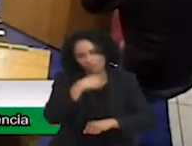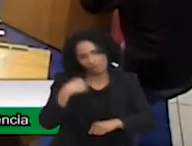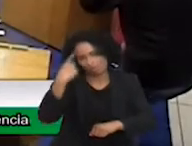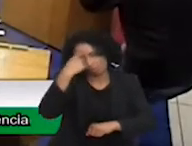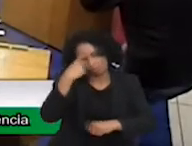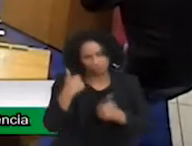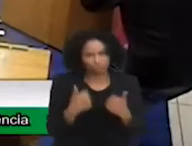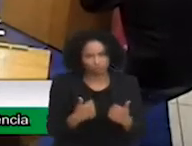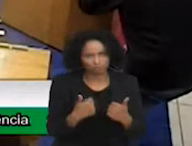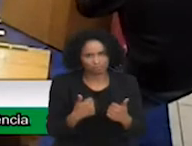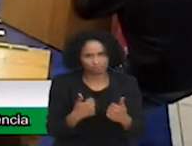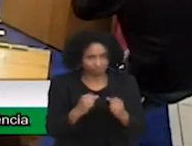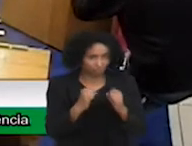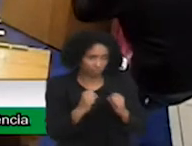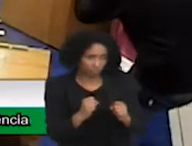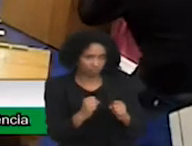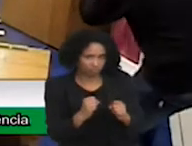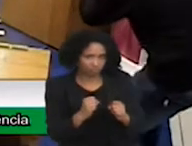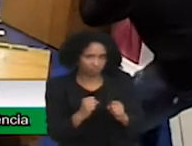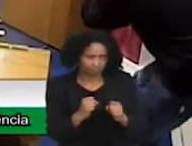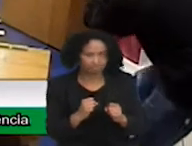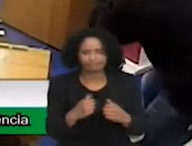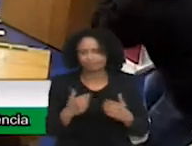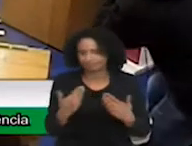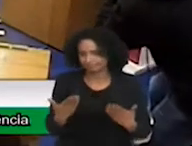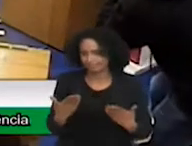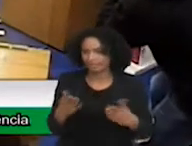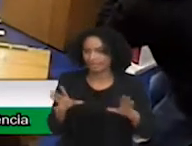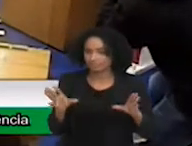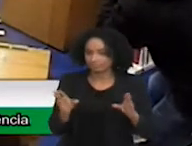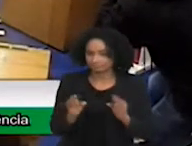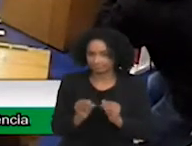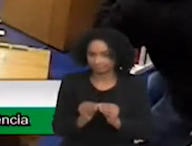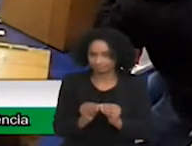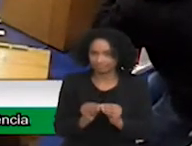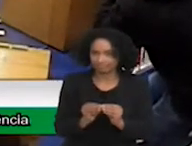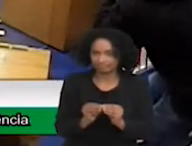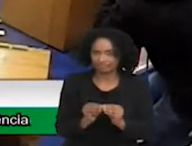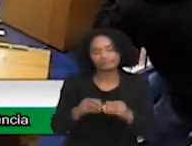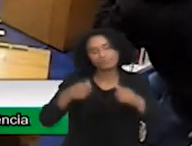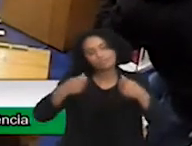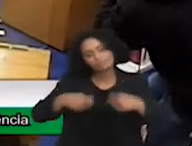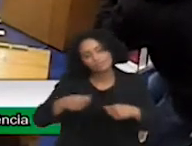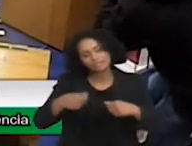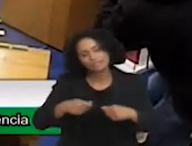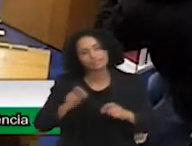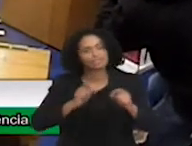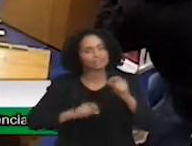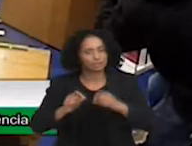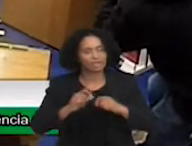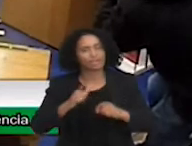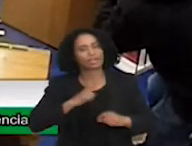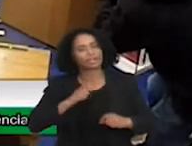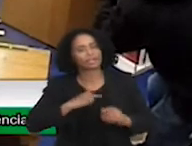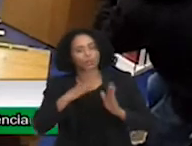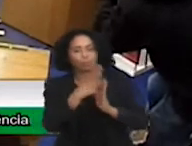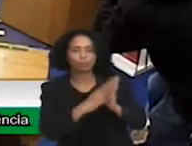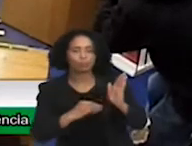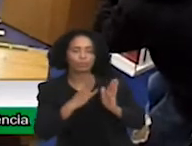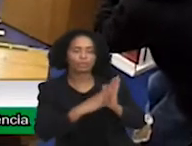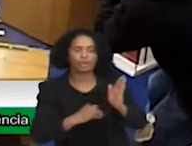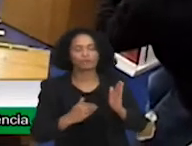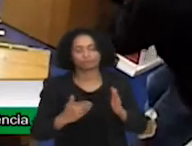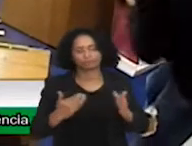Pode, pode sim. Muito obrigado. Só terminando aqui, nós precisamos implementar o modelo biopsicossocial da deficiência. Como